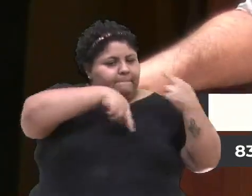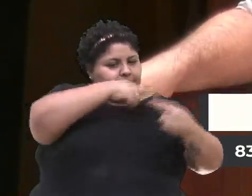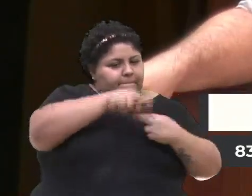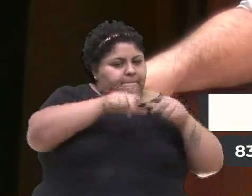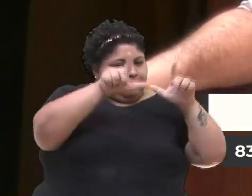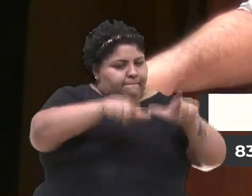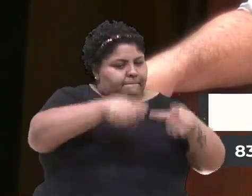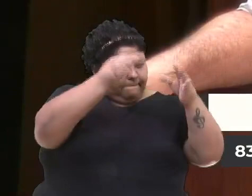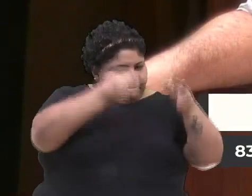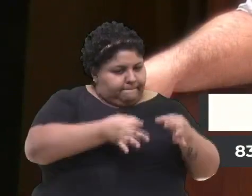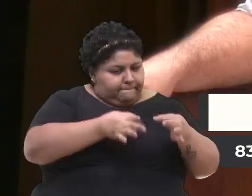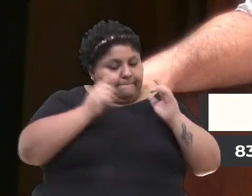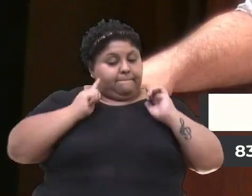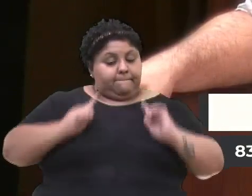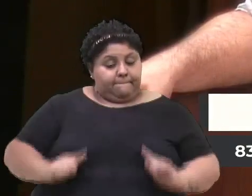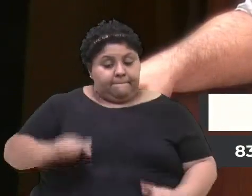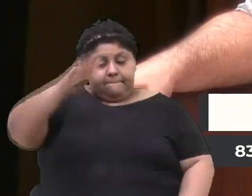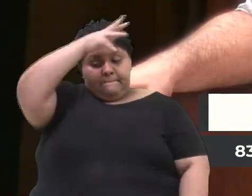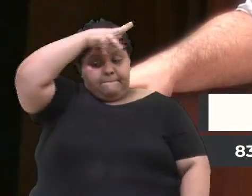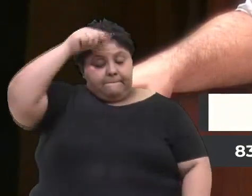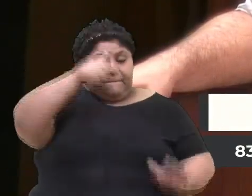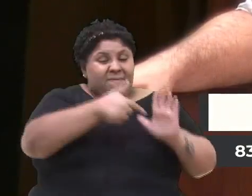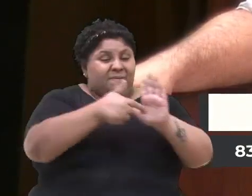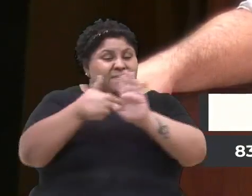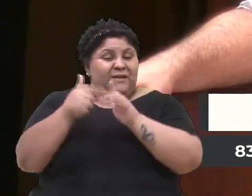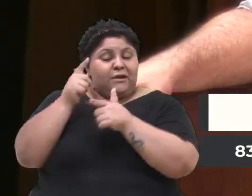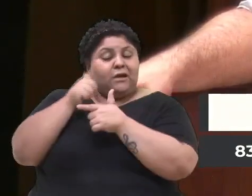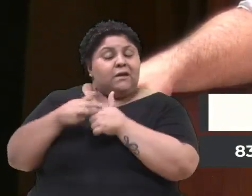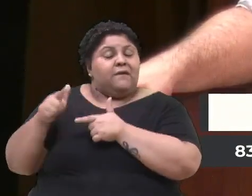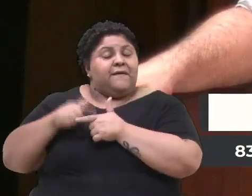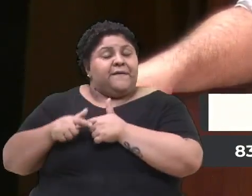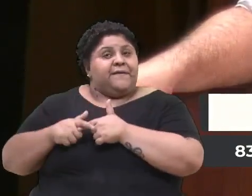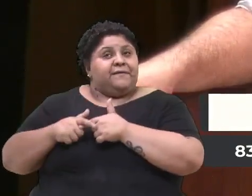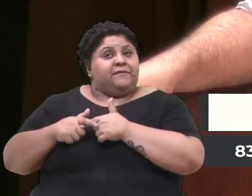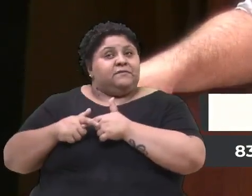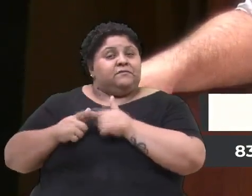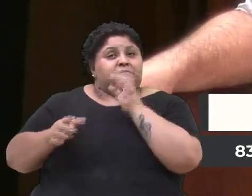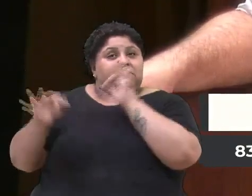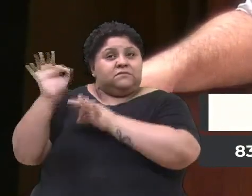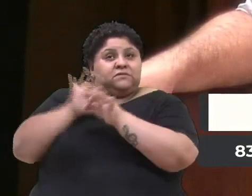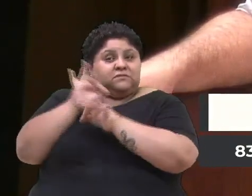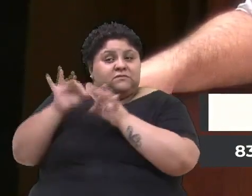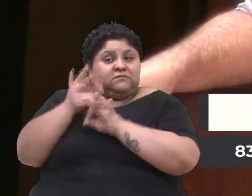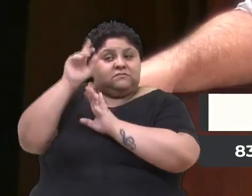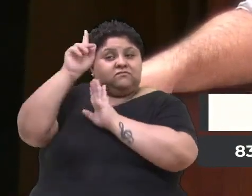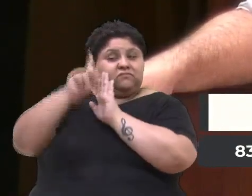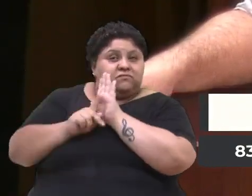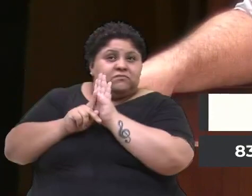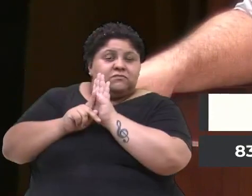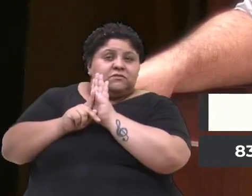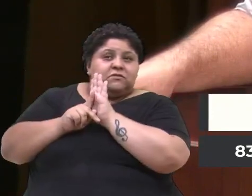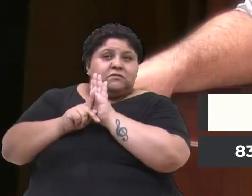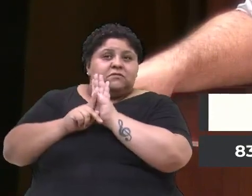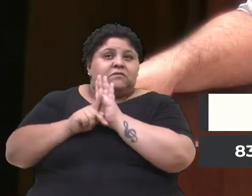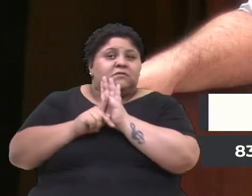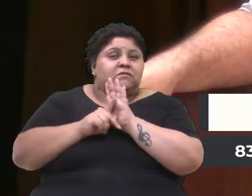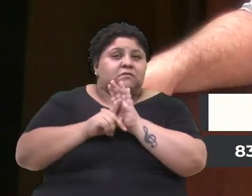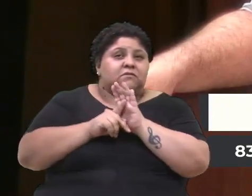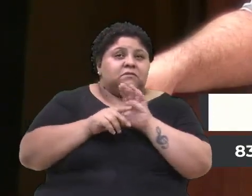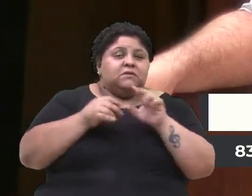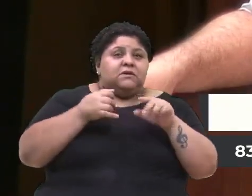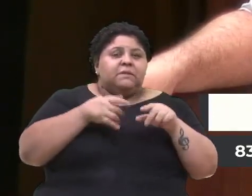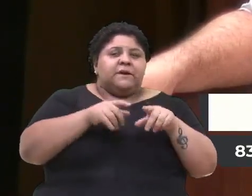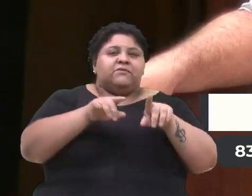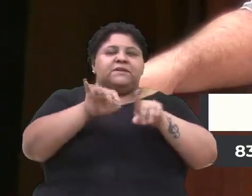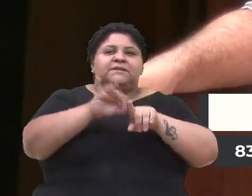gestão municipal apresenta como problema a elaboração dos projetos, a manutenção dessas escolas, o